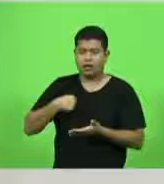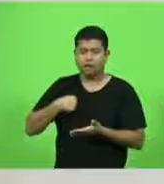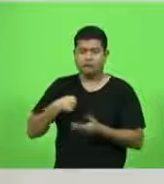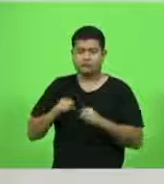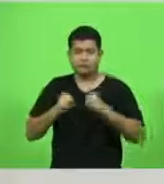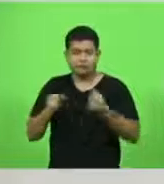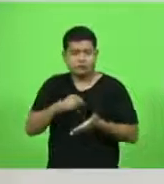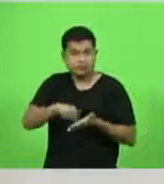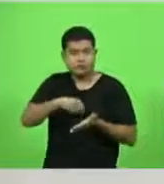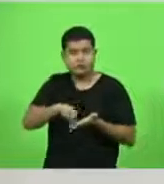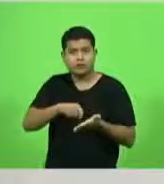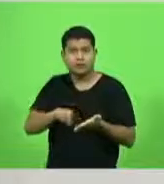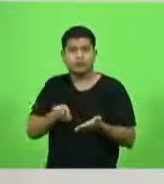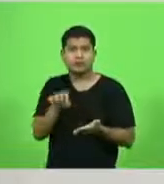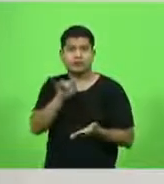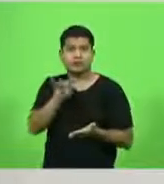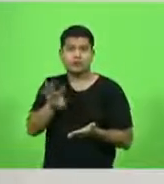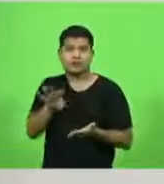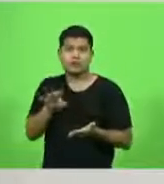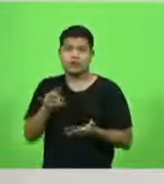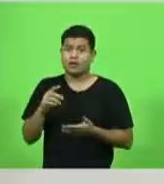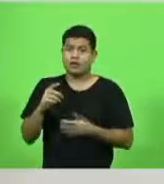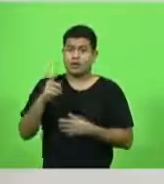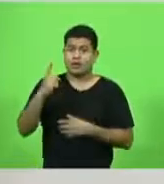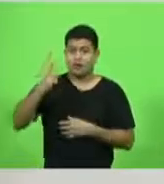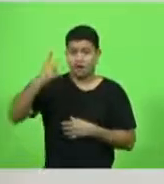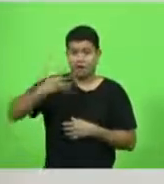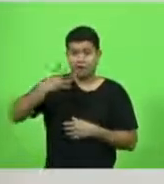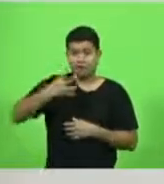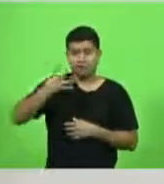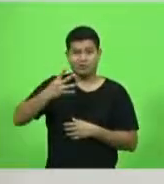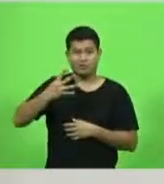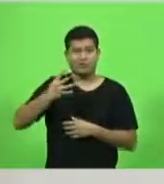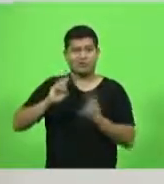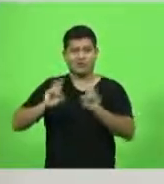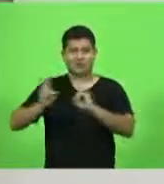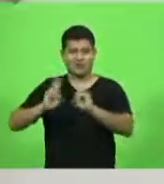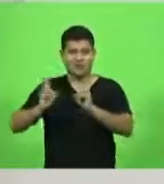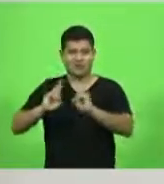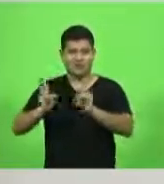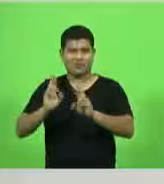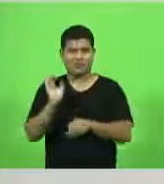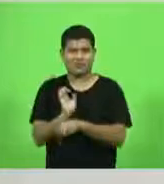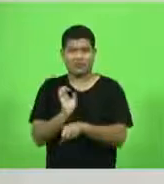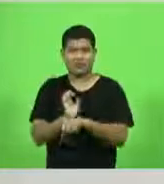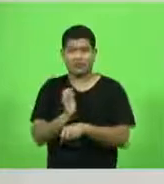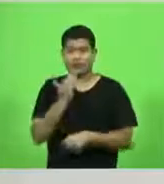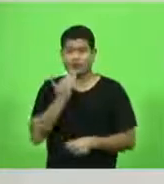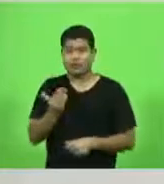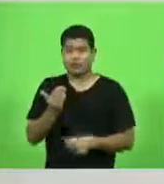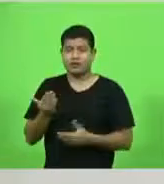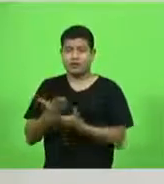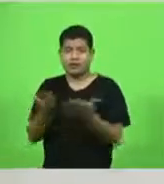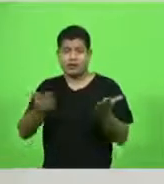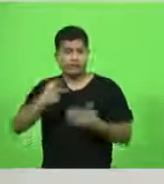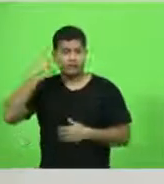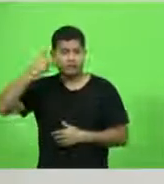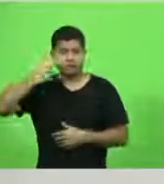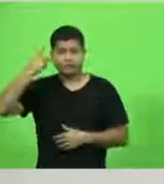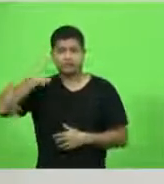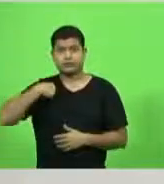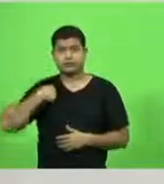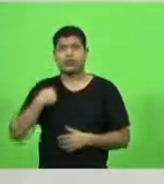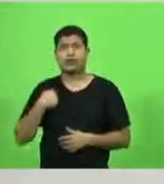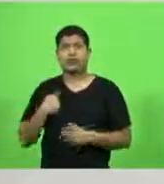Nada menos do que 14 rodovias estaduais sendo aqui solicitadas pelos parlamentares para a